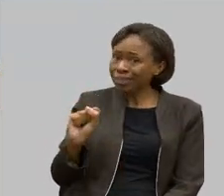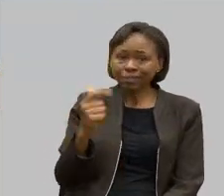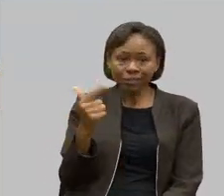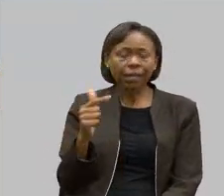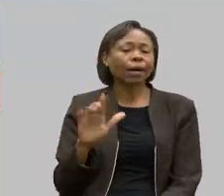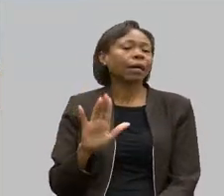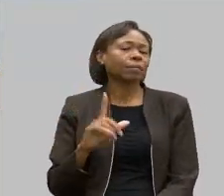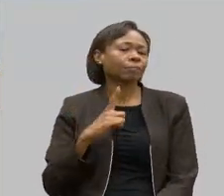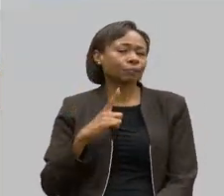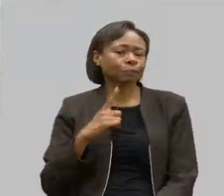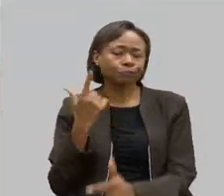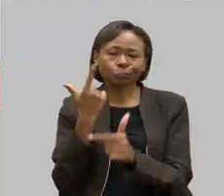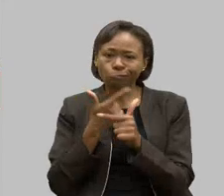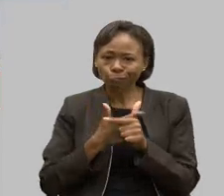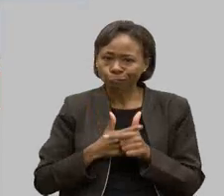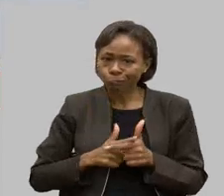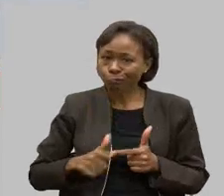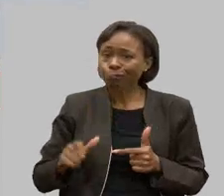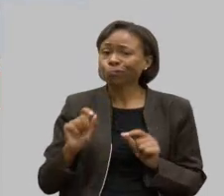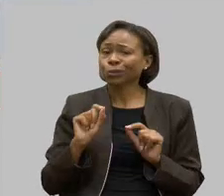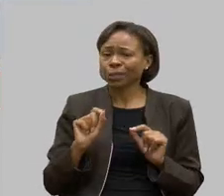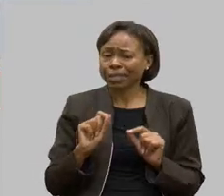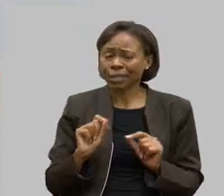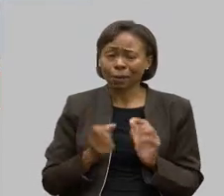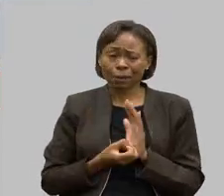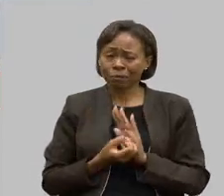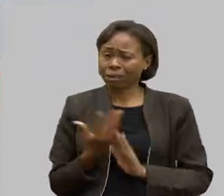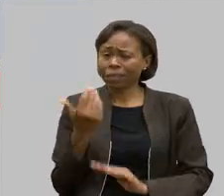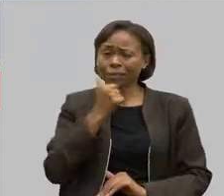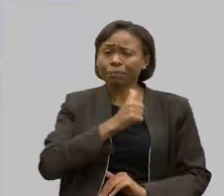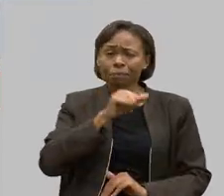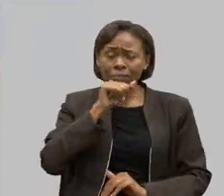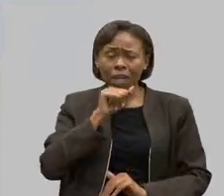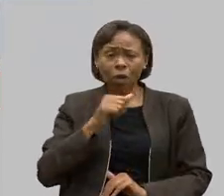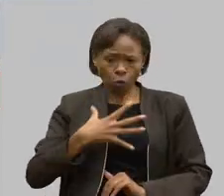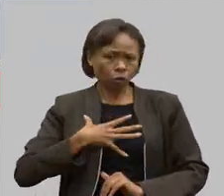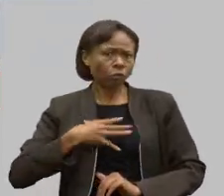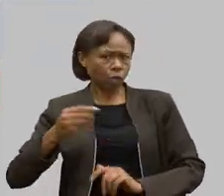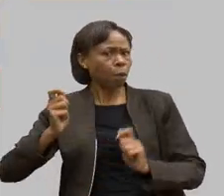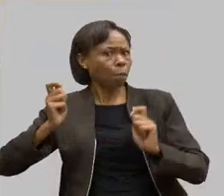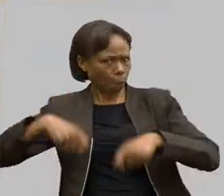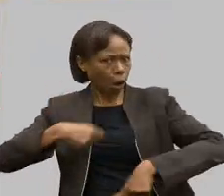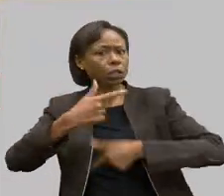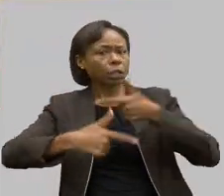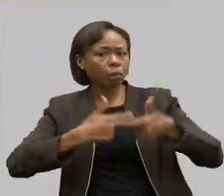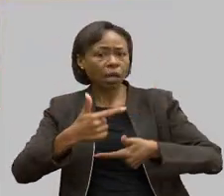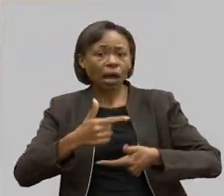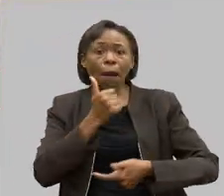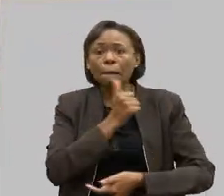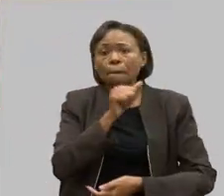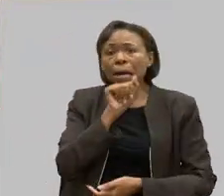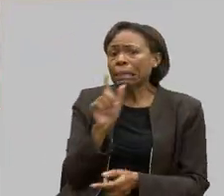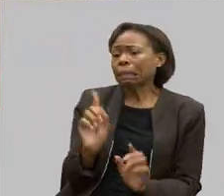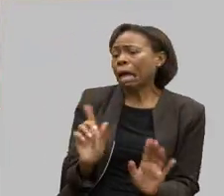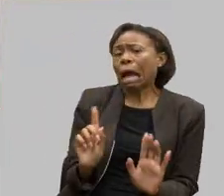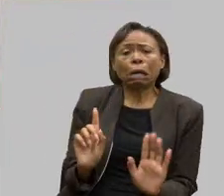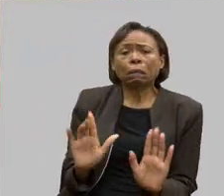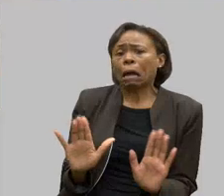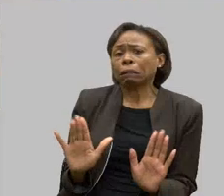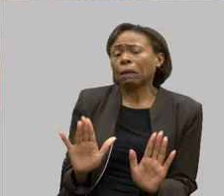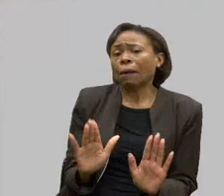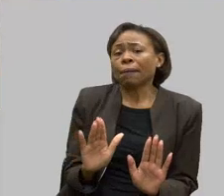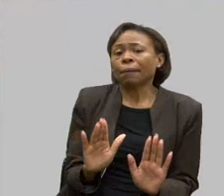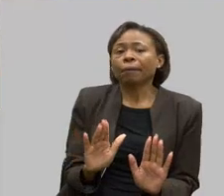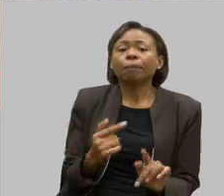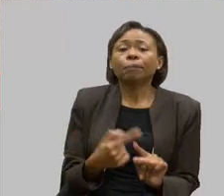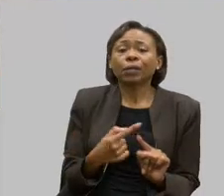problema, Zé Guilherme, que muitas mães cujos filhos têm condição de trabalhar, elas não querem deixar o filho trabalhar, com medo de perder o